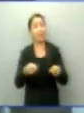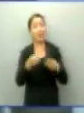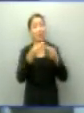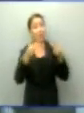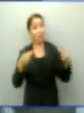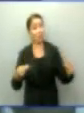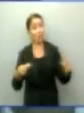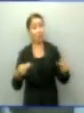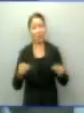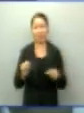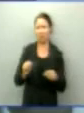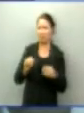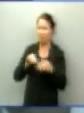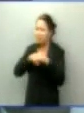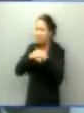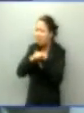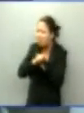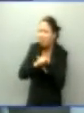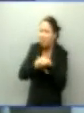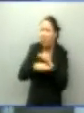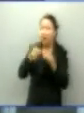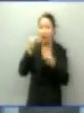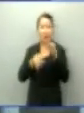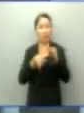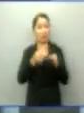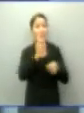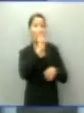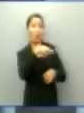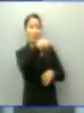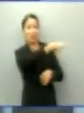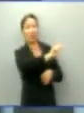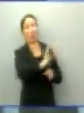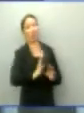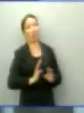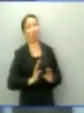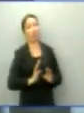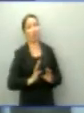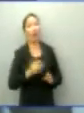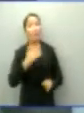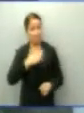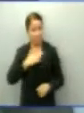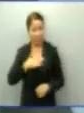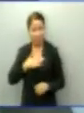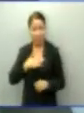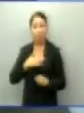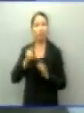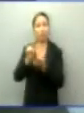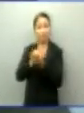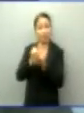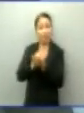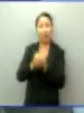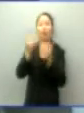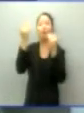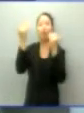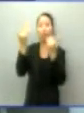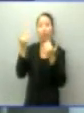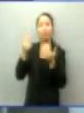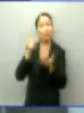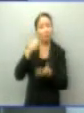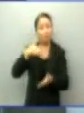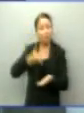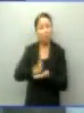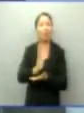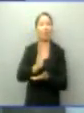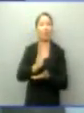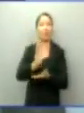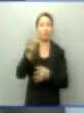que nali não os constavam. E a juíza reprovou a sua conta. As minhas prestações de contas foram aprovadas pelo TRE de